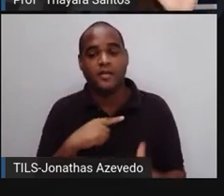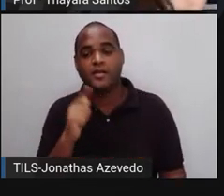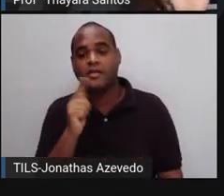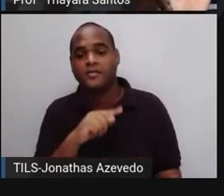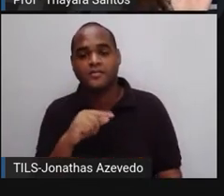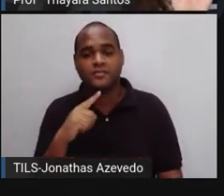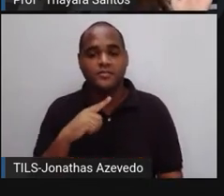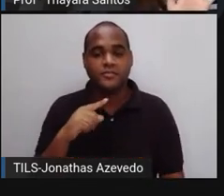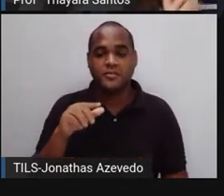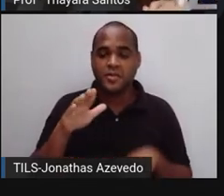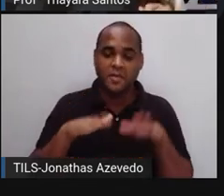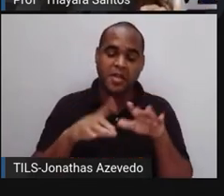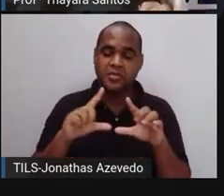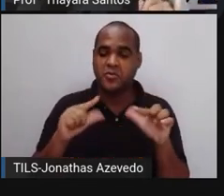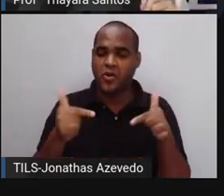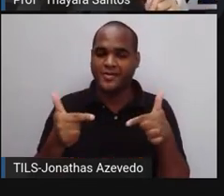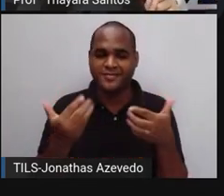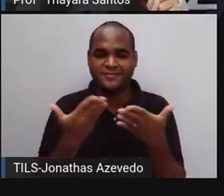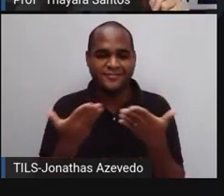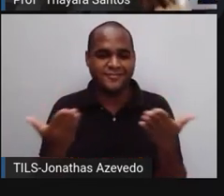Vai depender da sorte aí.